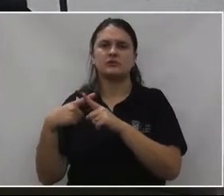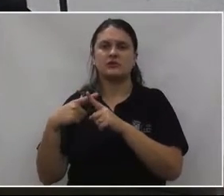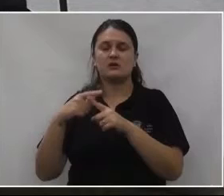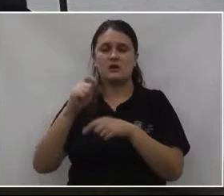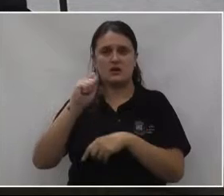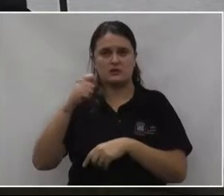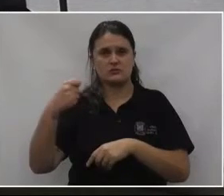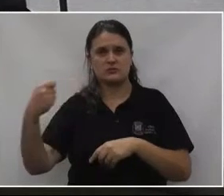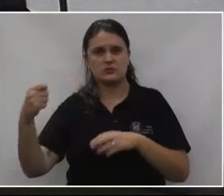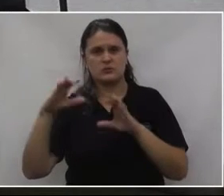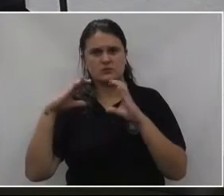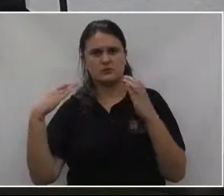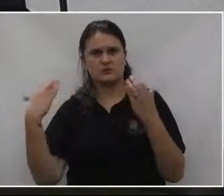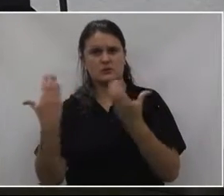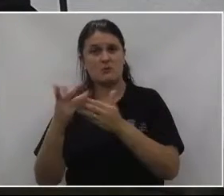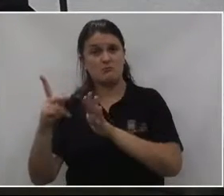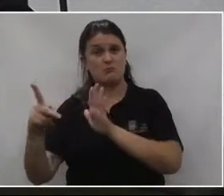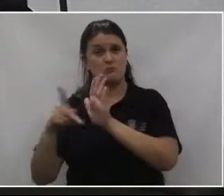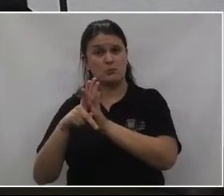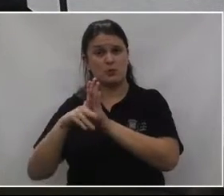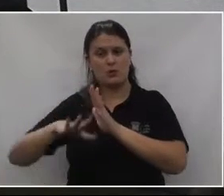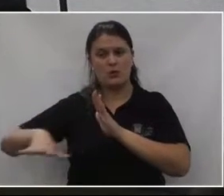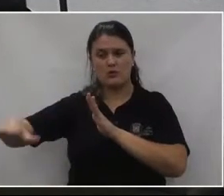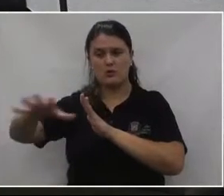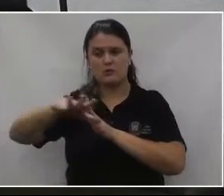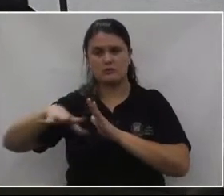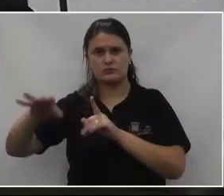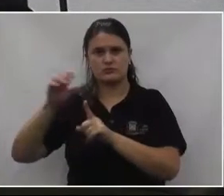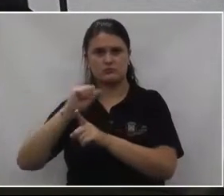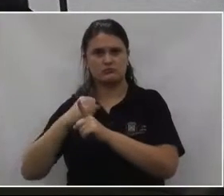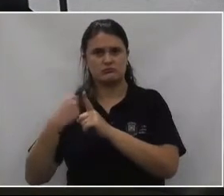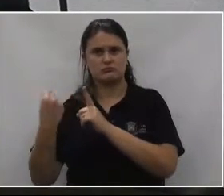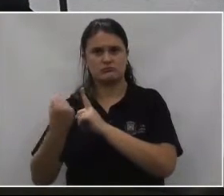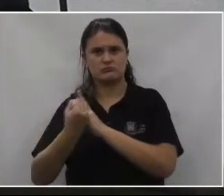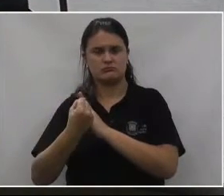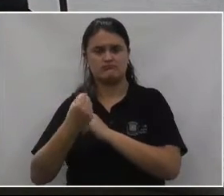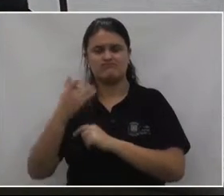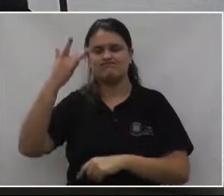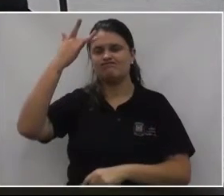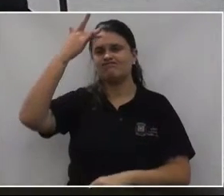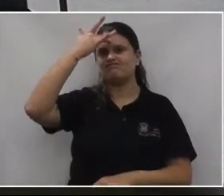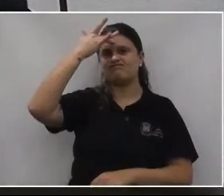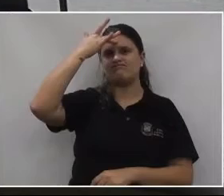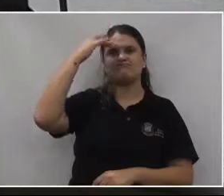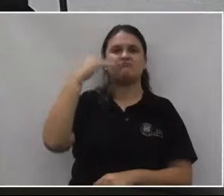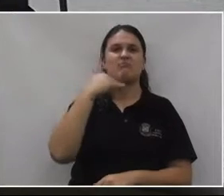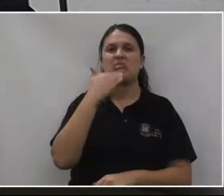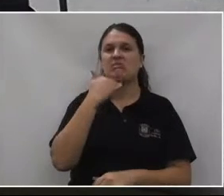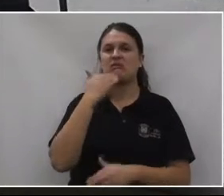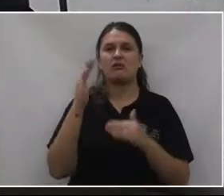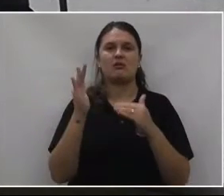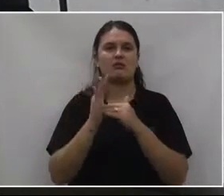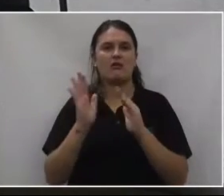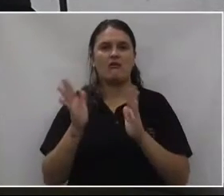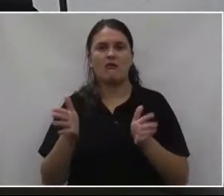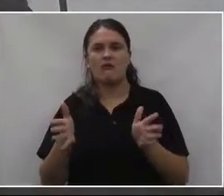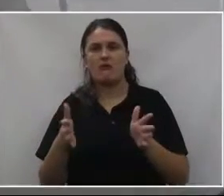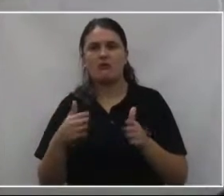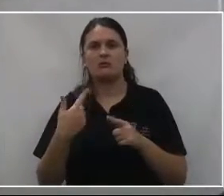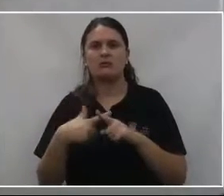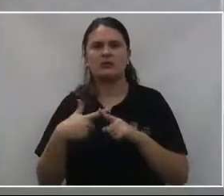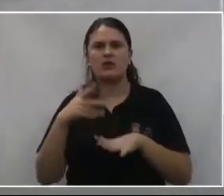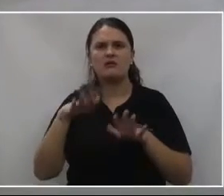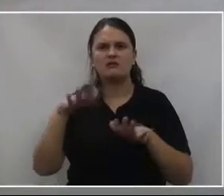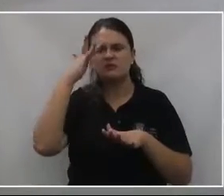é da comunidade, como já diz o nome. É absurdo, ninguém tomou uma previdência, o pessoal vai lá, o pessoal